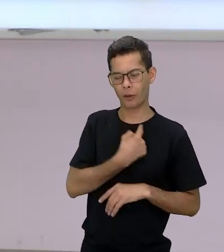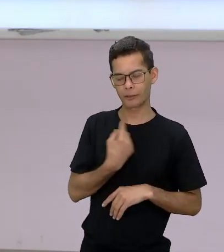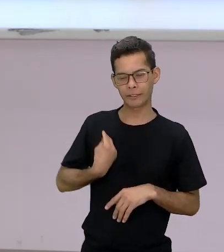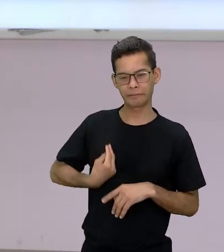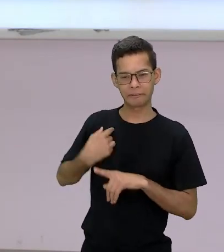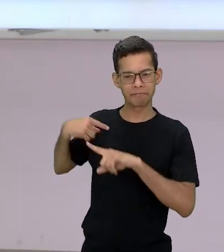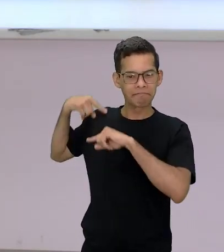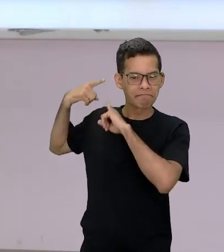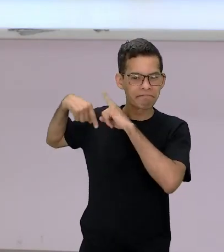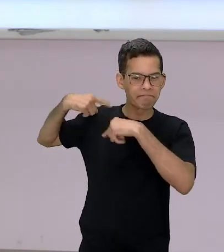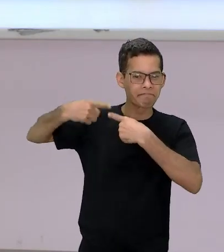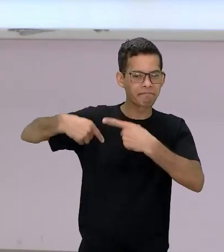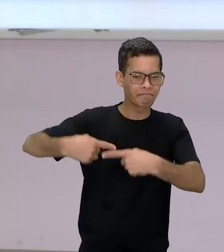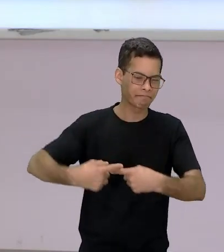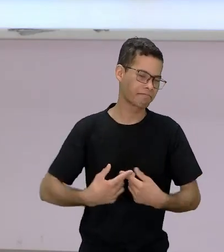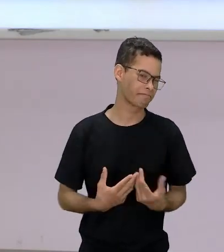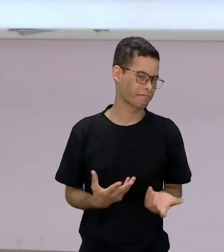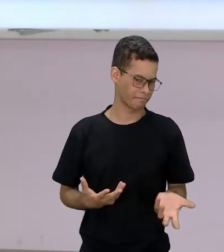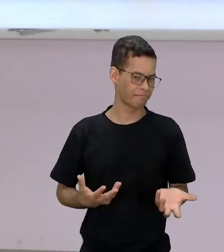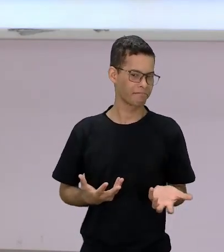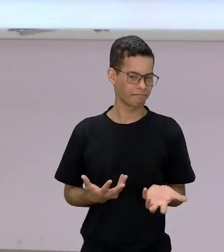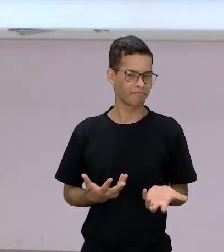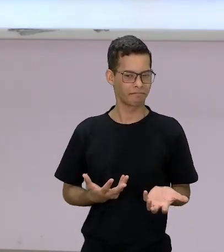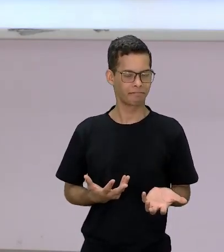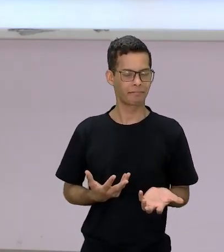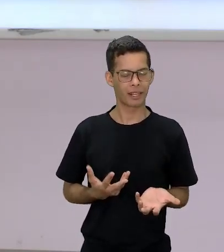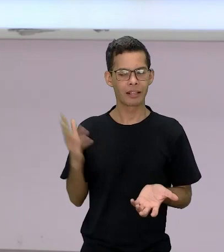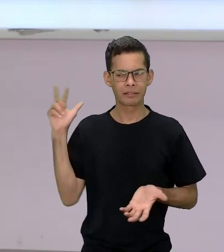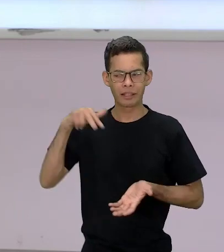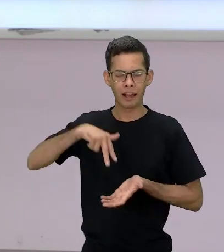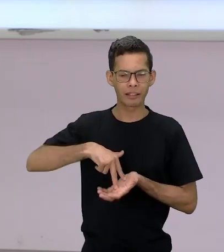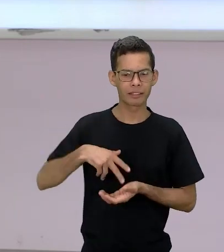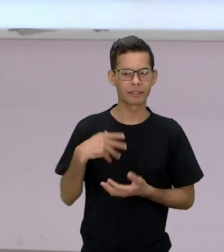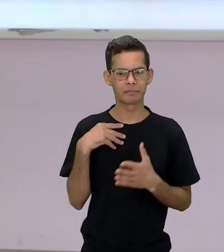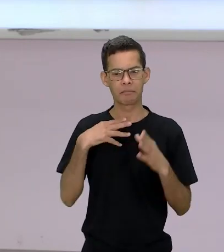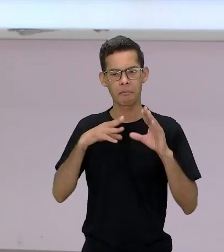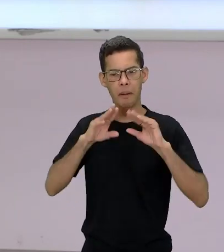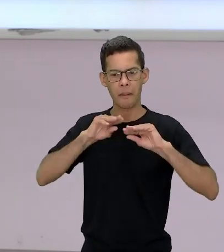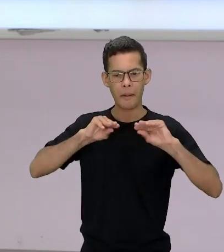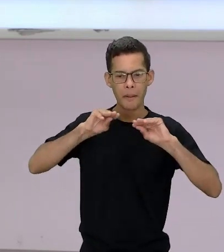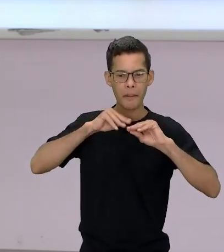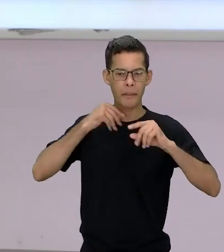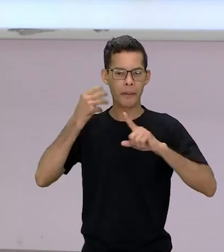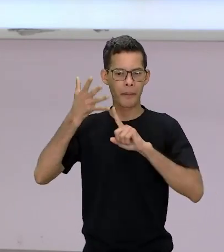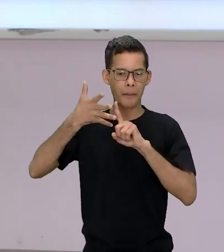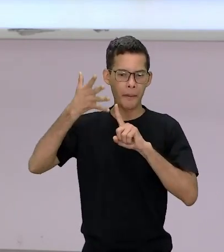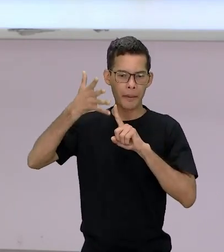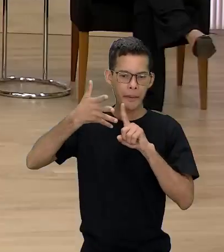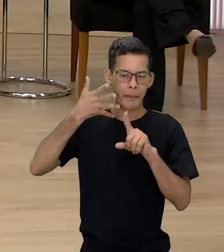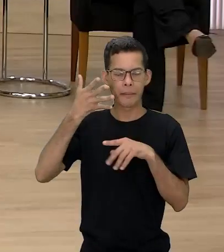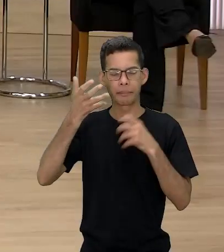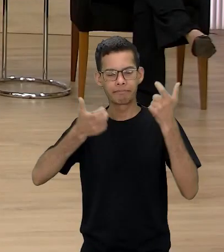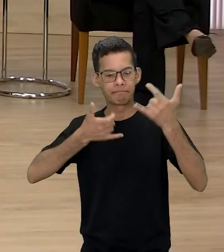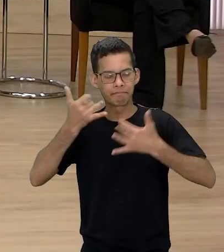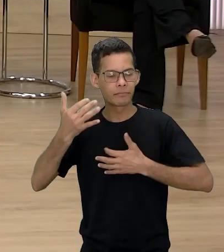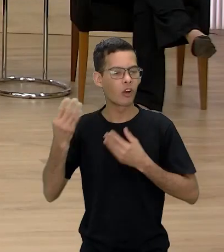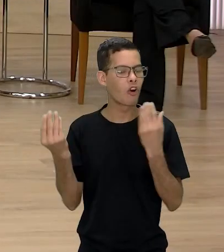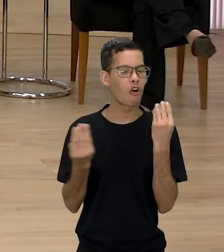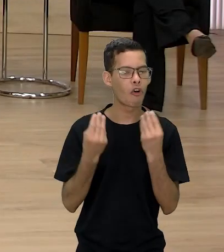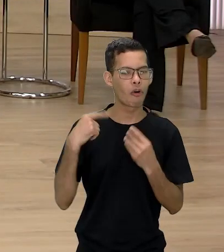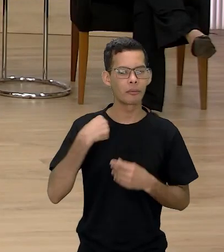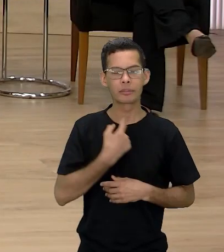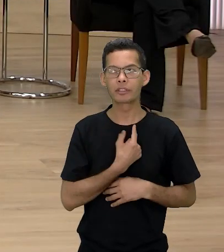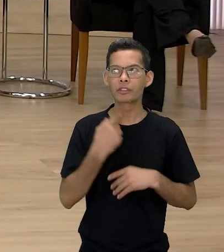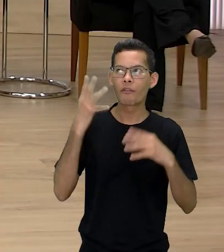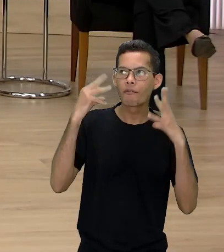traz né de às vezes de estar aqui falando né às vezes você de onde vem essas